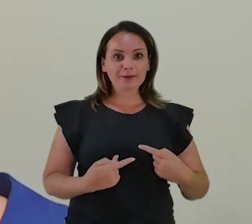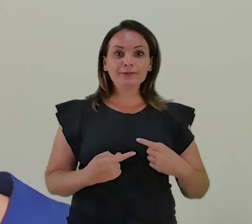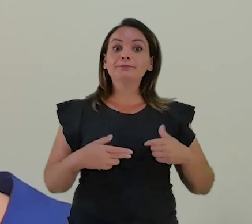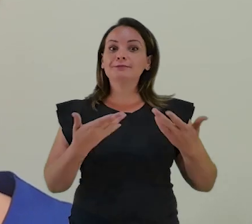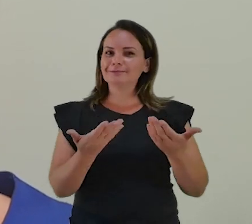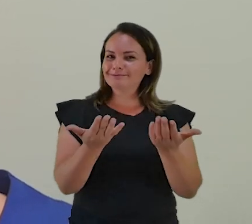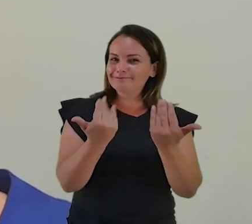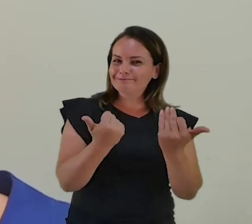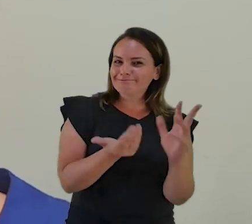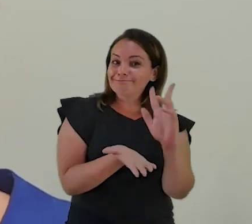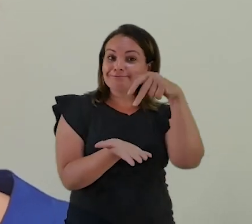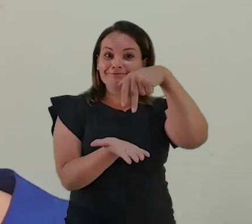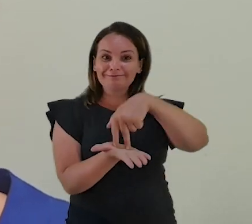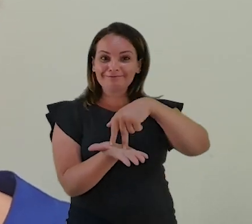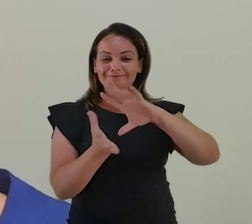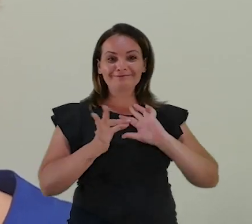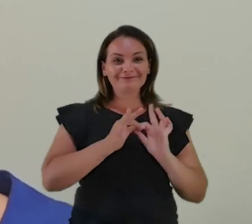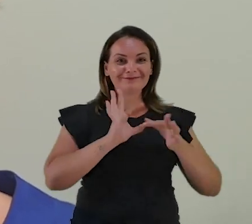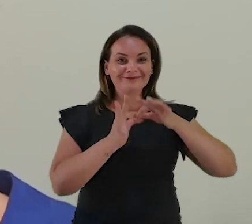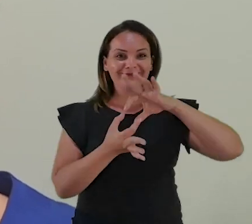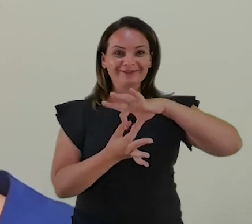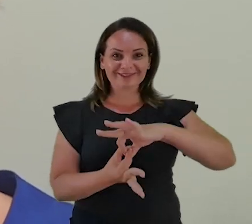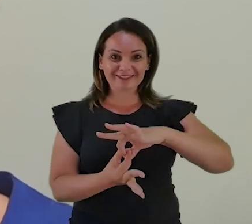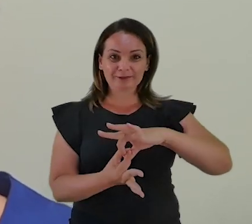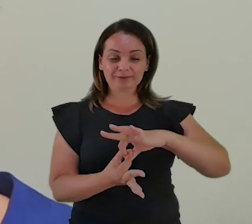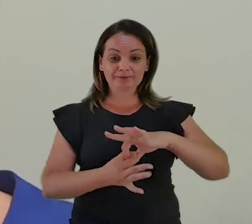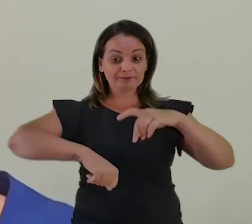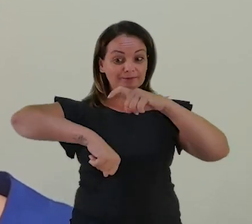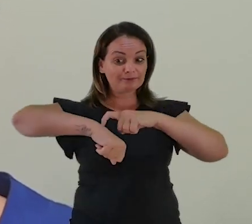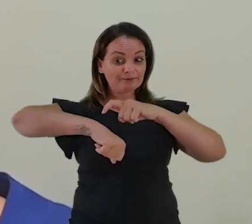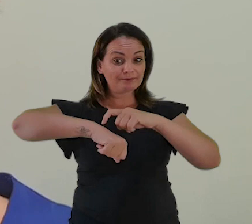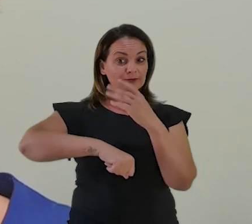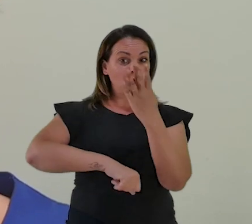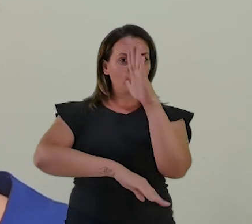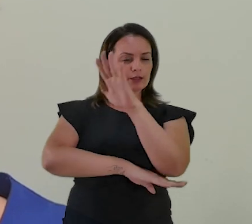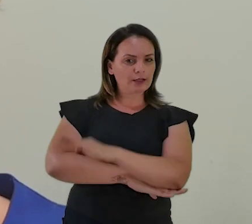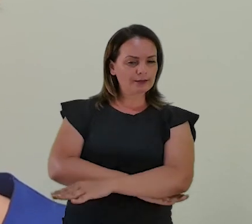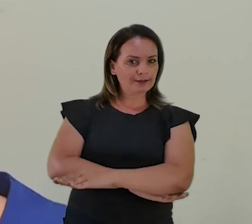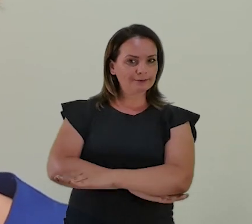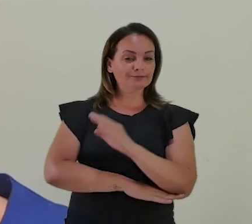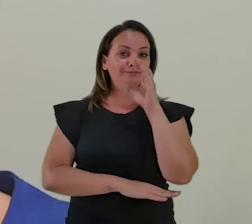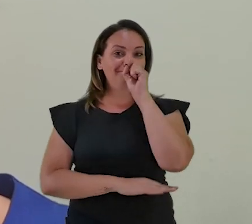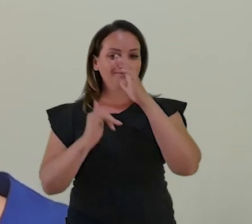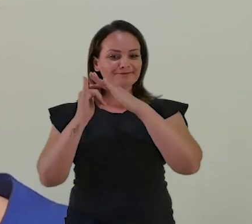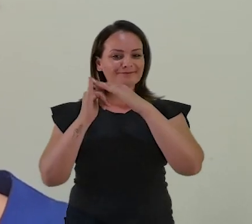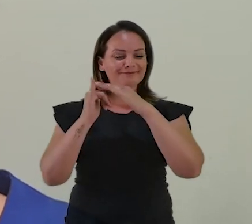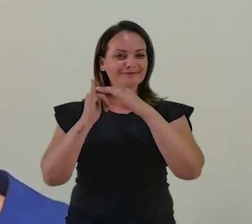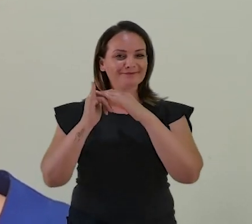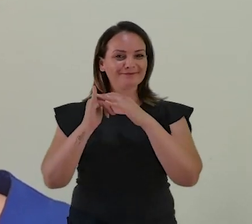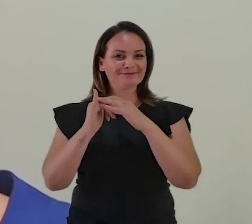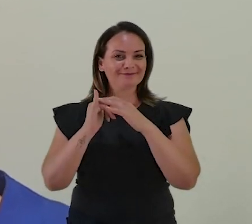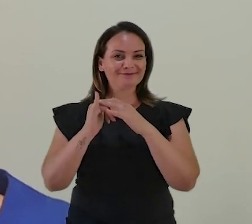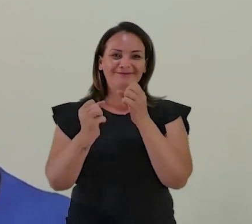humanidade? Então, participe do Cultura e Ciência Vamos Brincar! Vai ser às 16 horas desse sábado, lá no canal